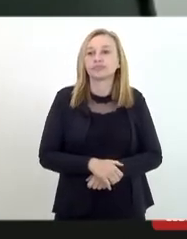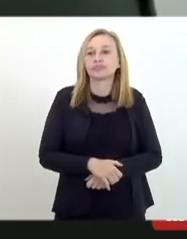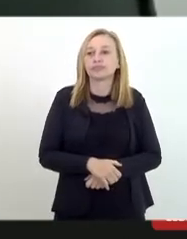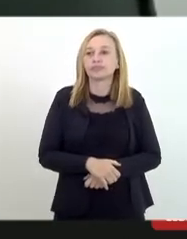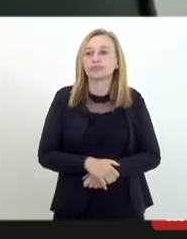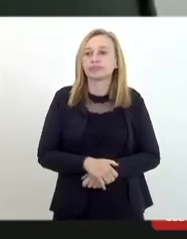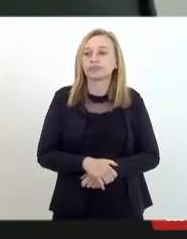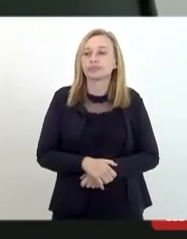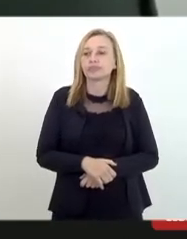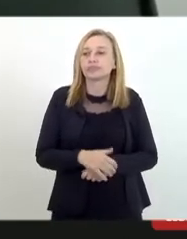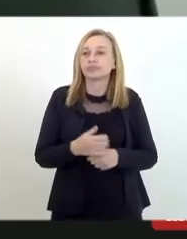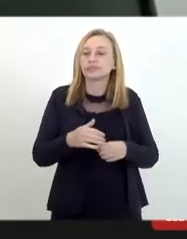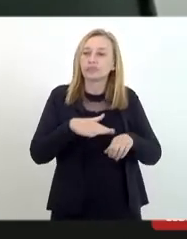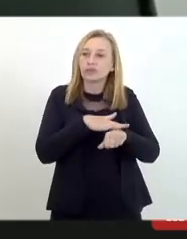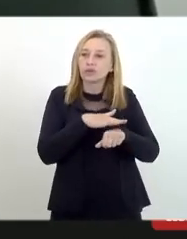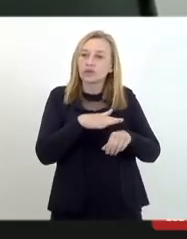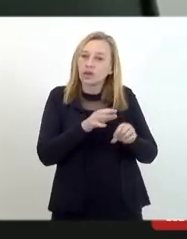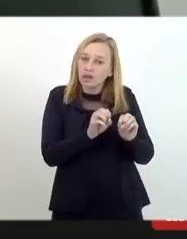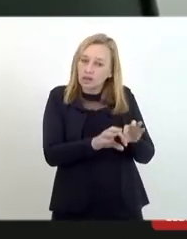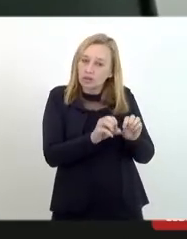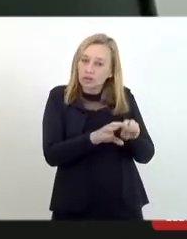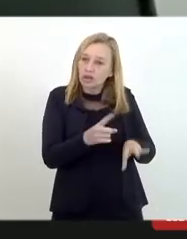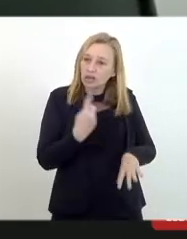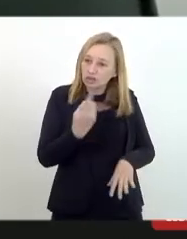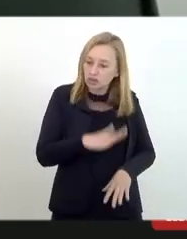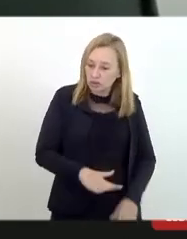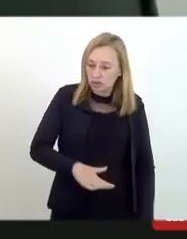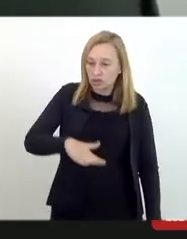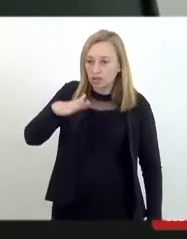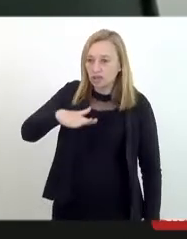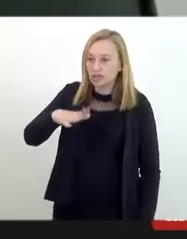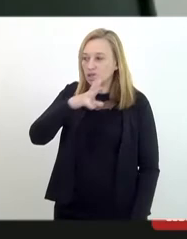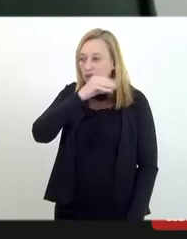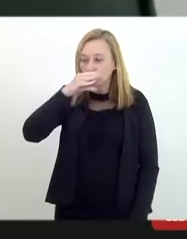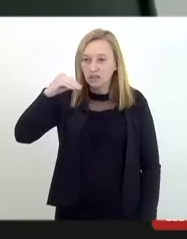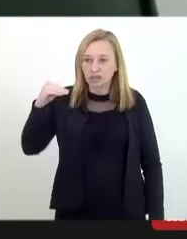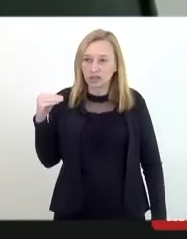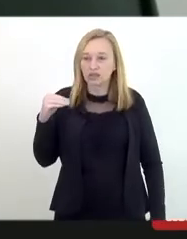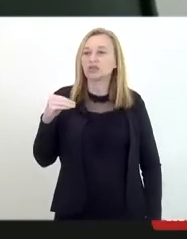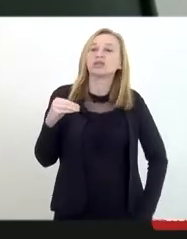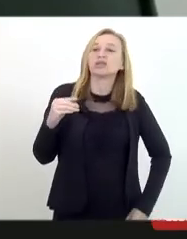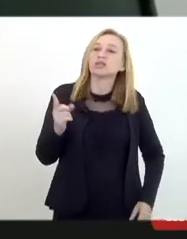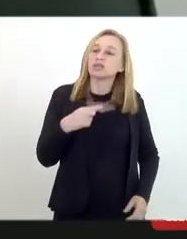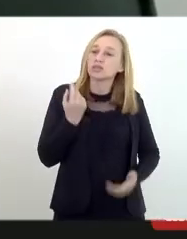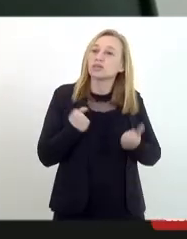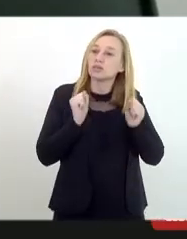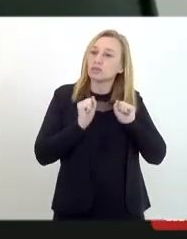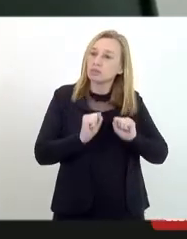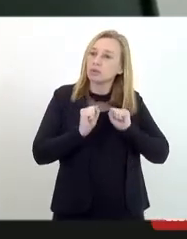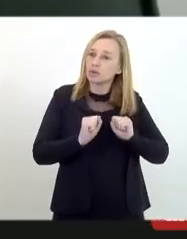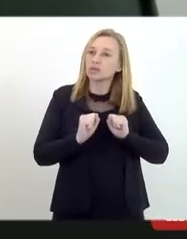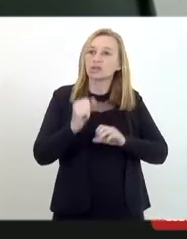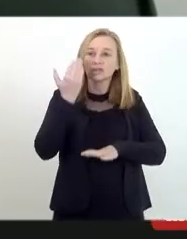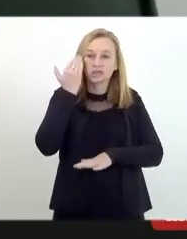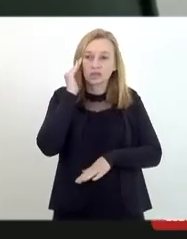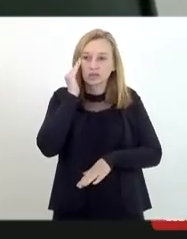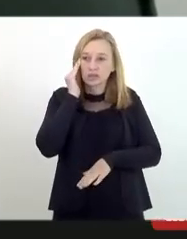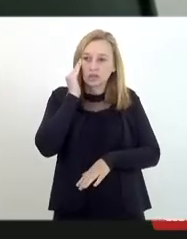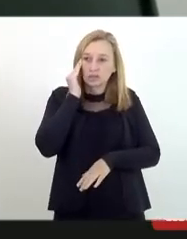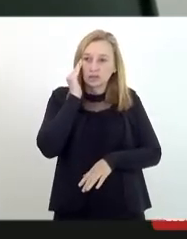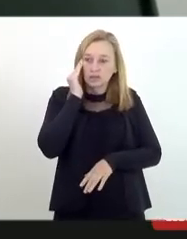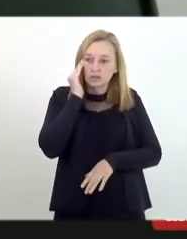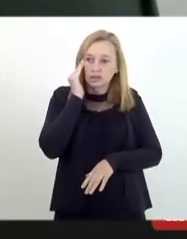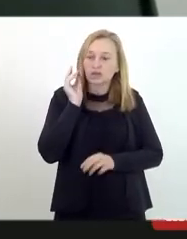a gente começar a educar as nossas crianças, os nossos adolescentes, para que eles possam compreender os